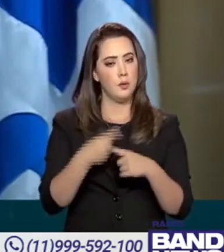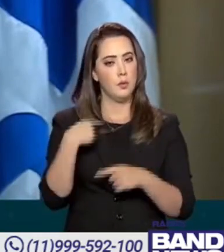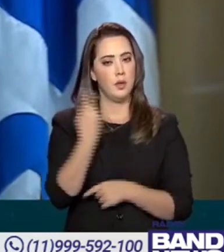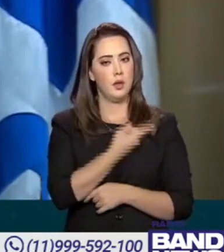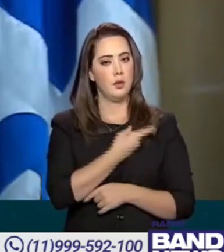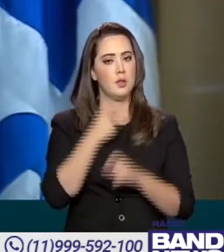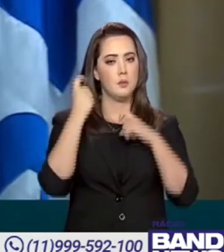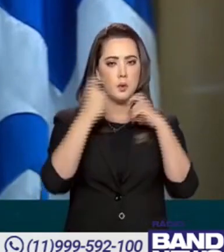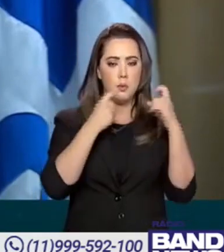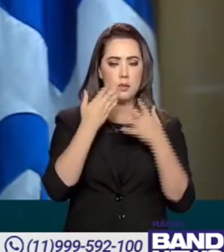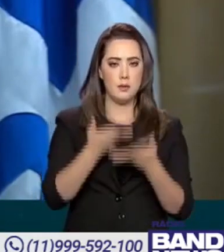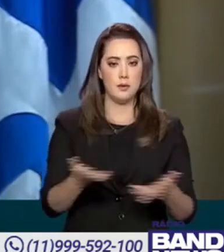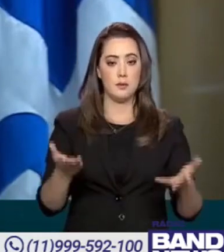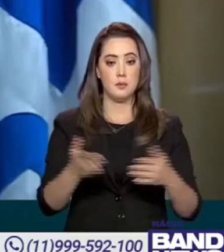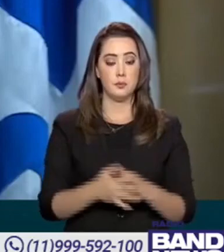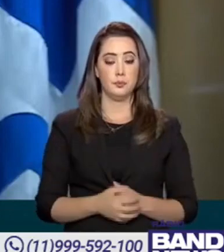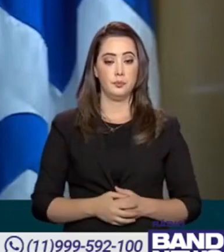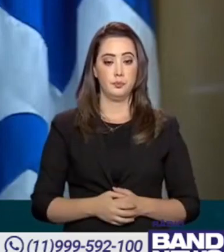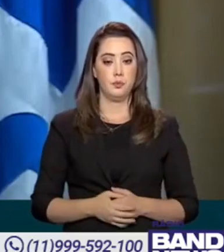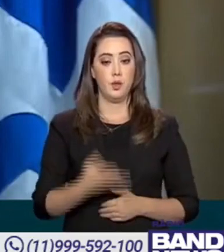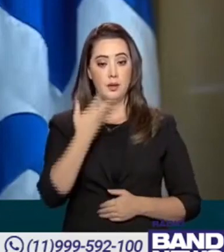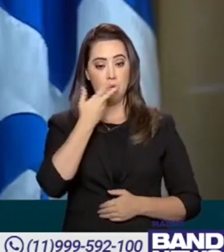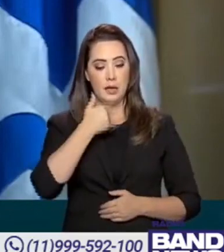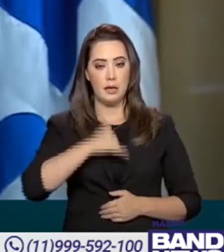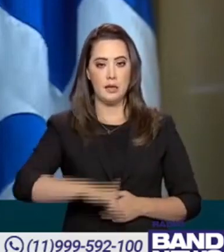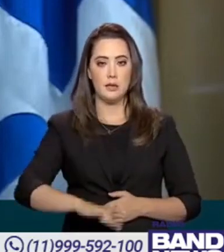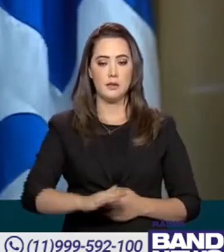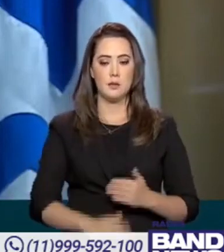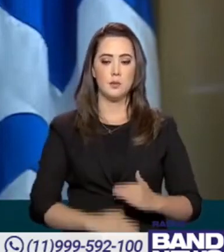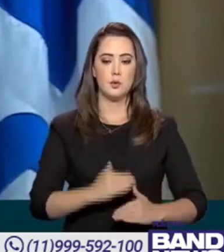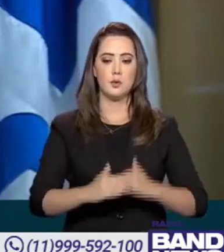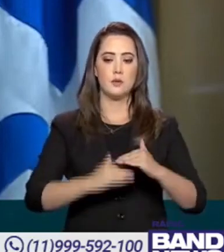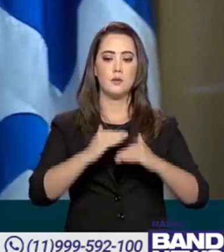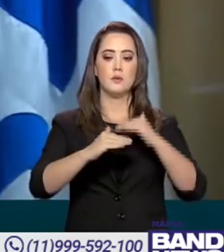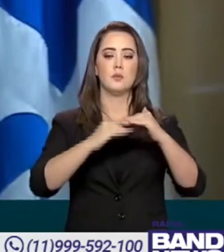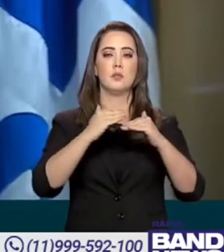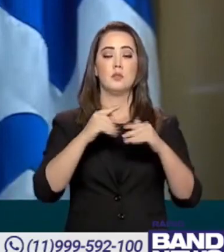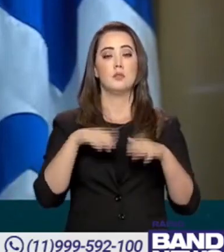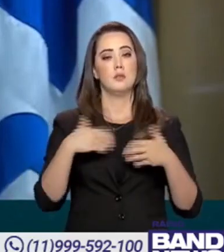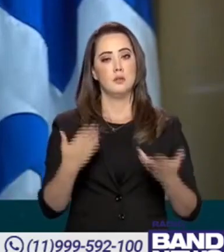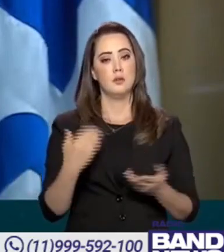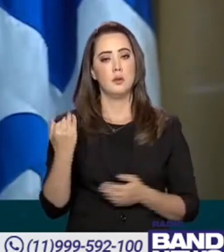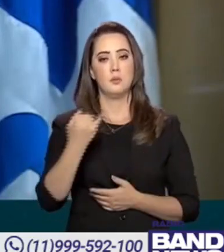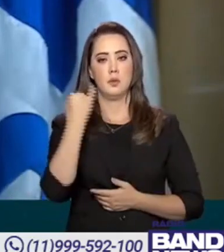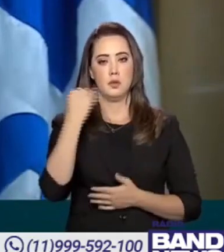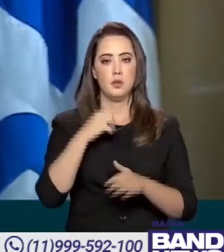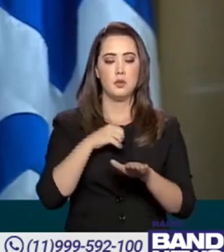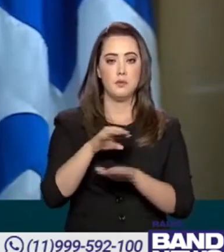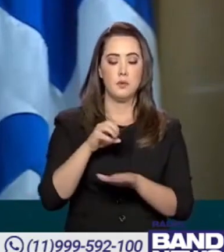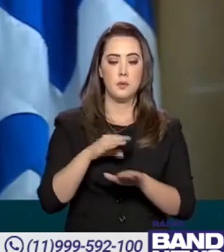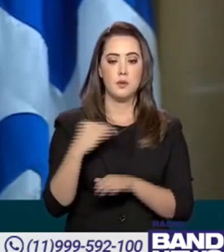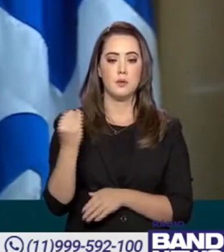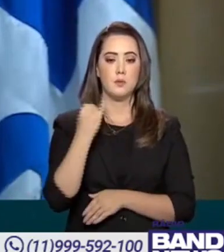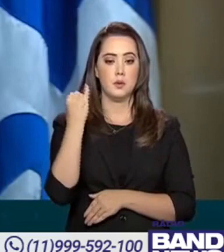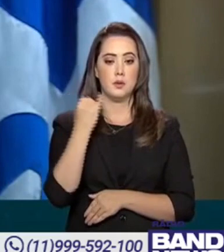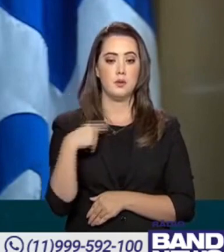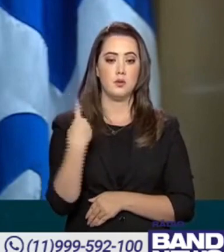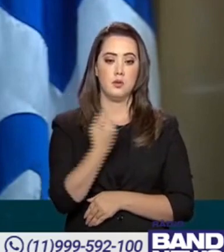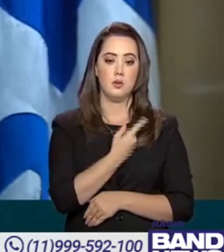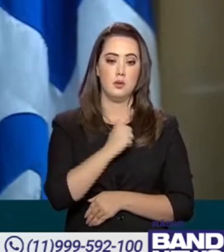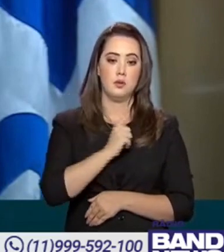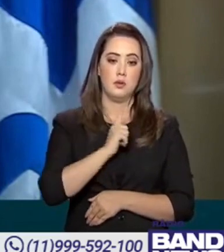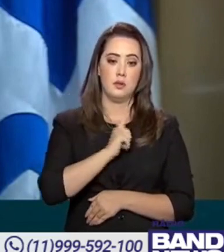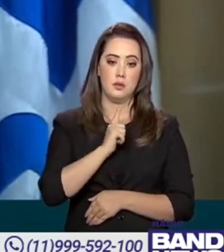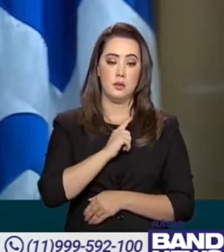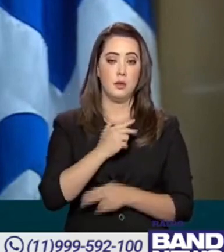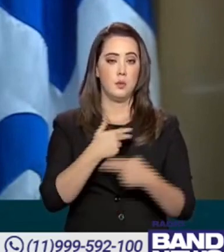essa nossa preocupação? A criança, ela está em pleno desenvolvimento. Então, é importante essa informação. Nós temos alguns efeitos